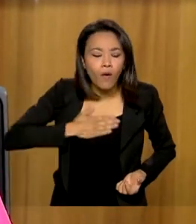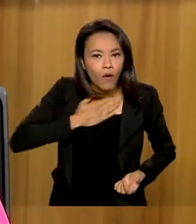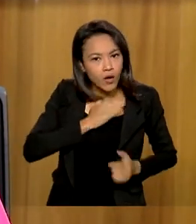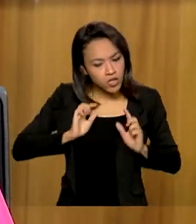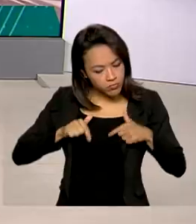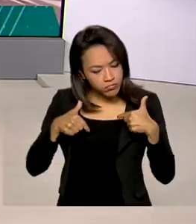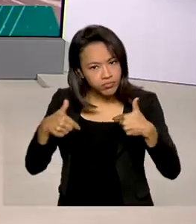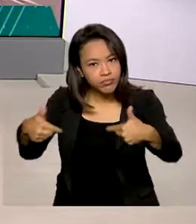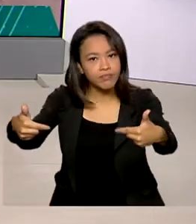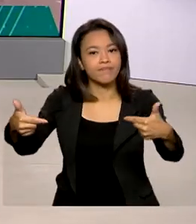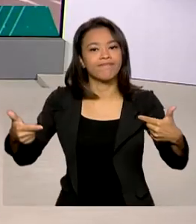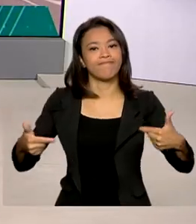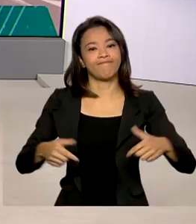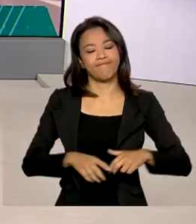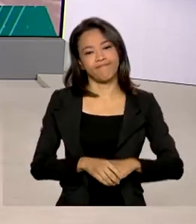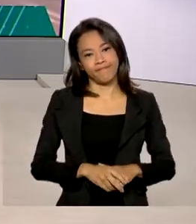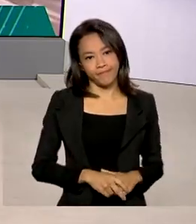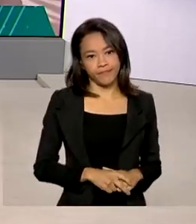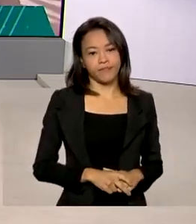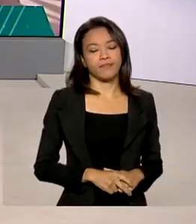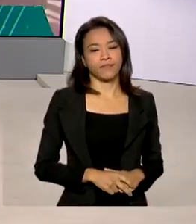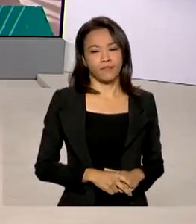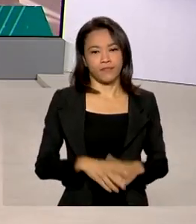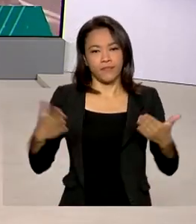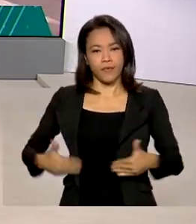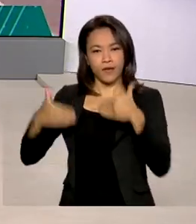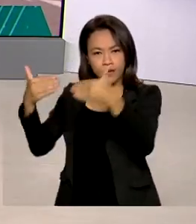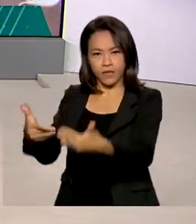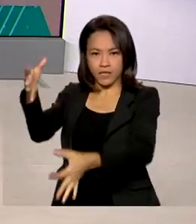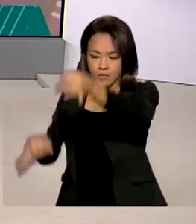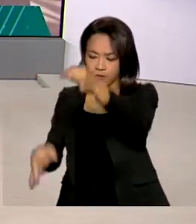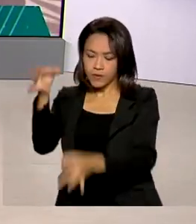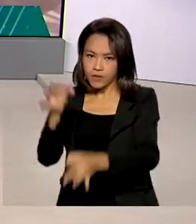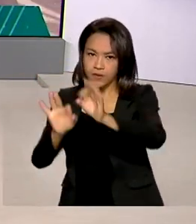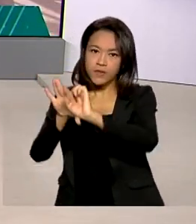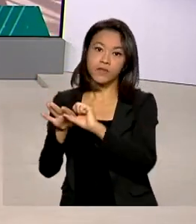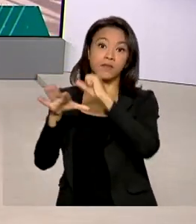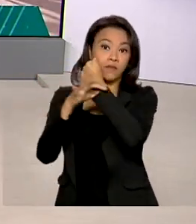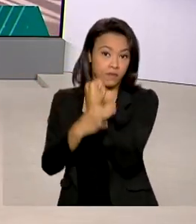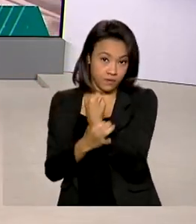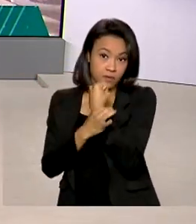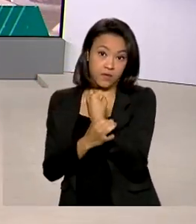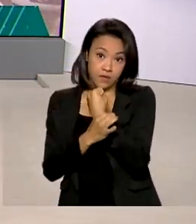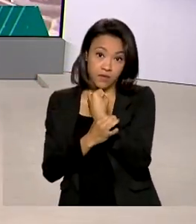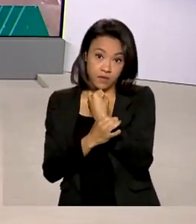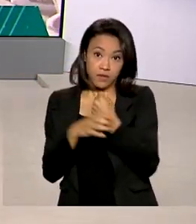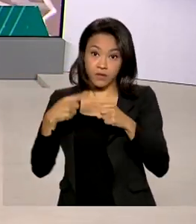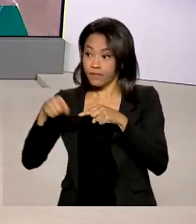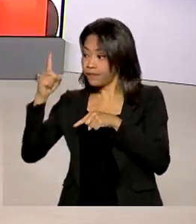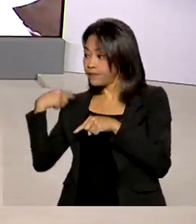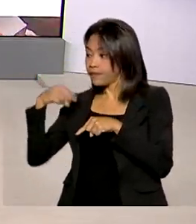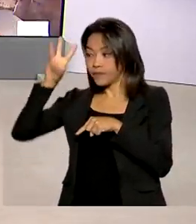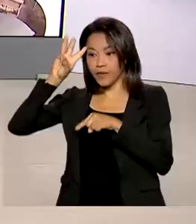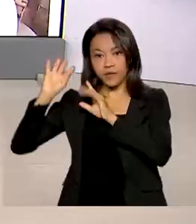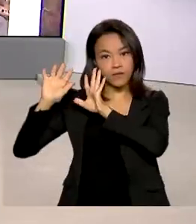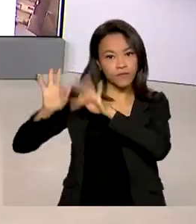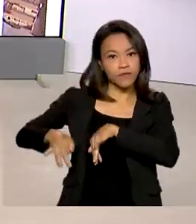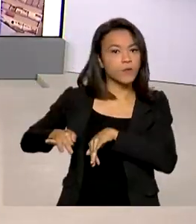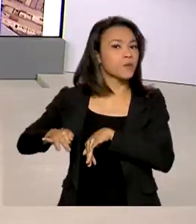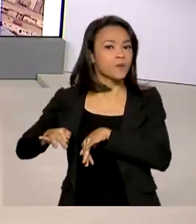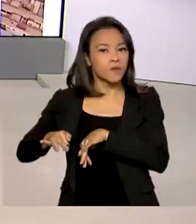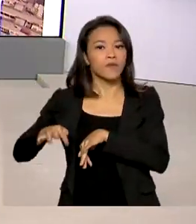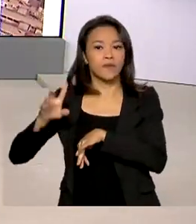trabalhar. E o Ministério da Justiça e Segurança Pública encerrou nesta terça-feira a Operação